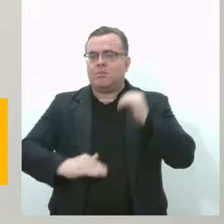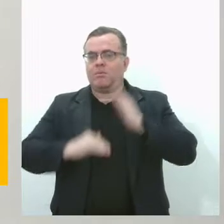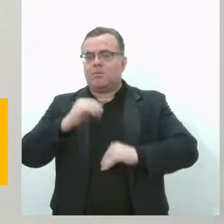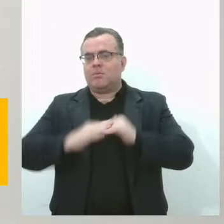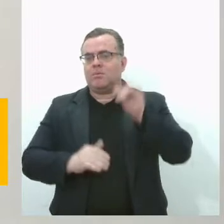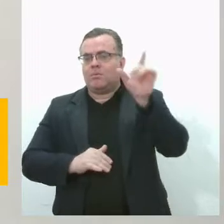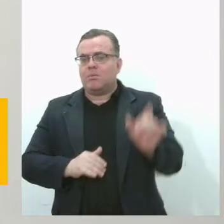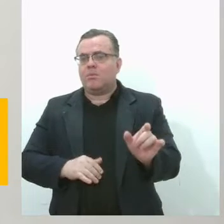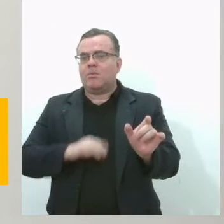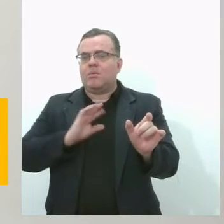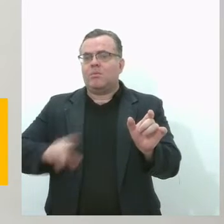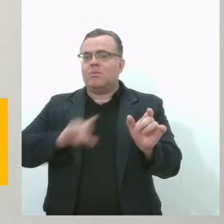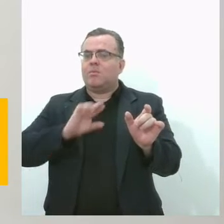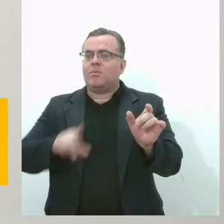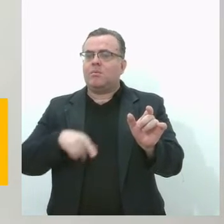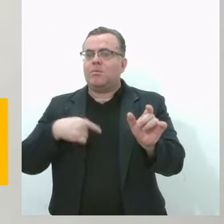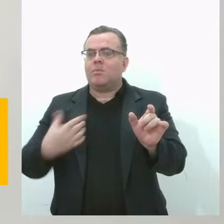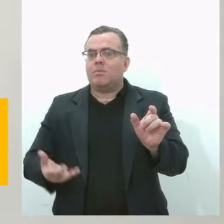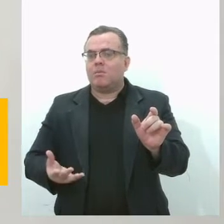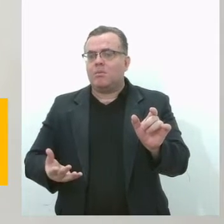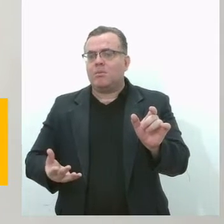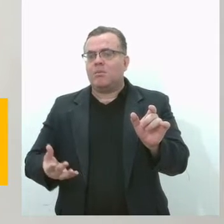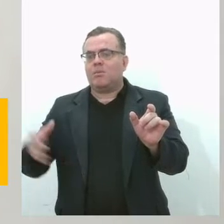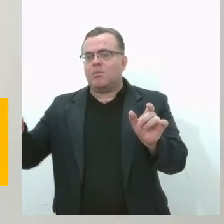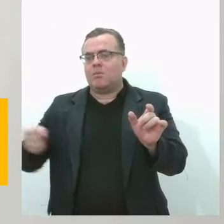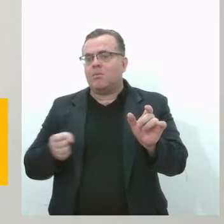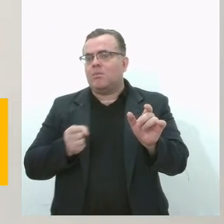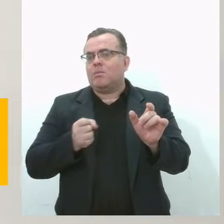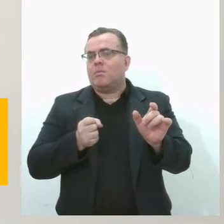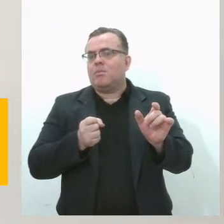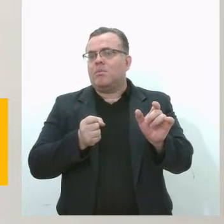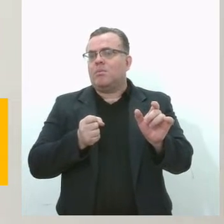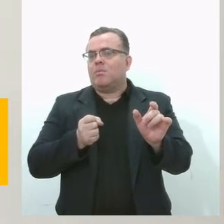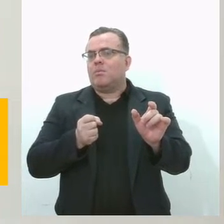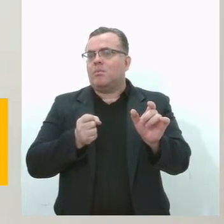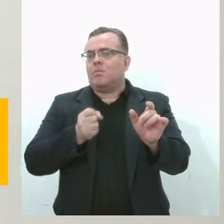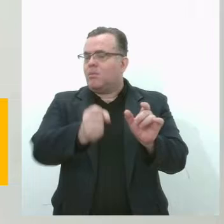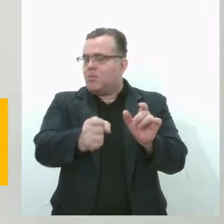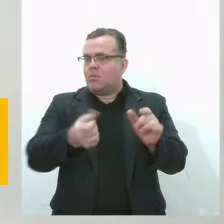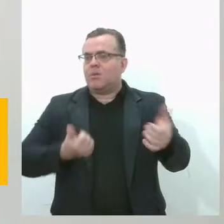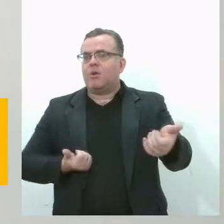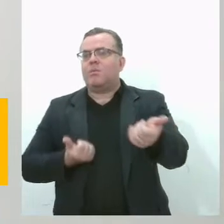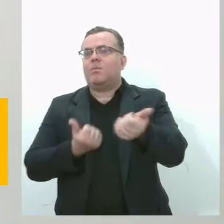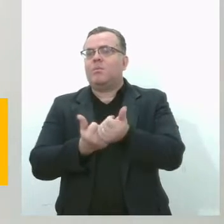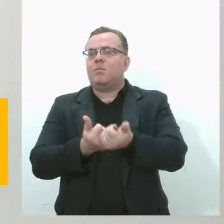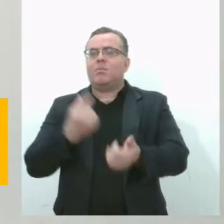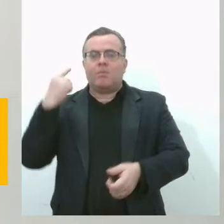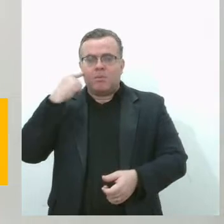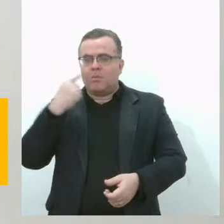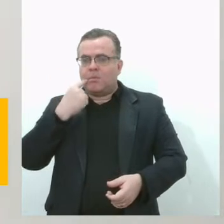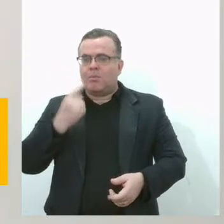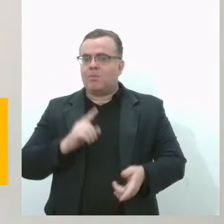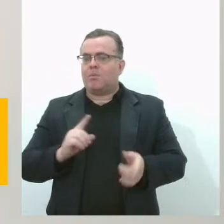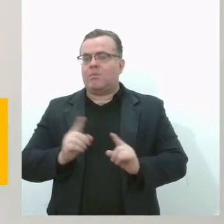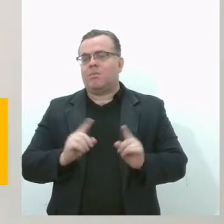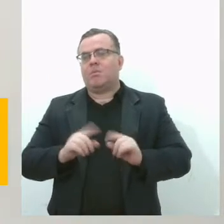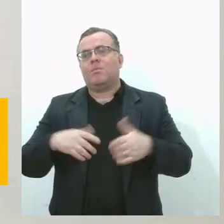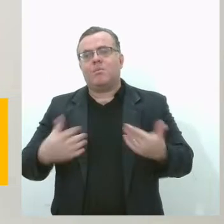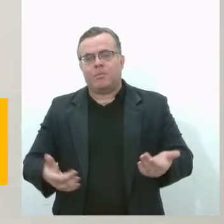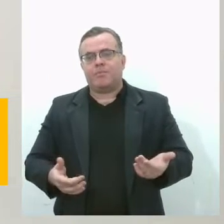não como só um apoio para os surdos que valorizam a nossa profissão,